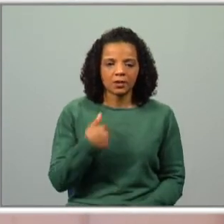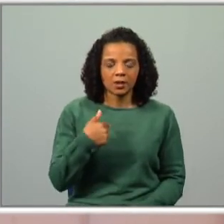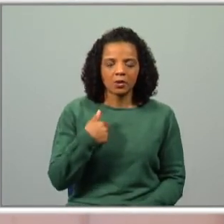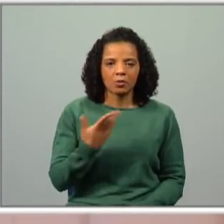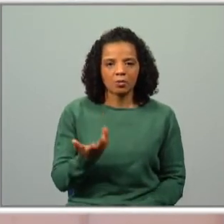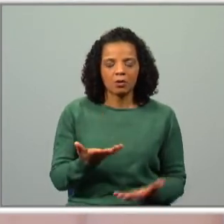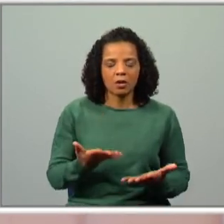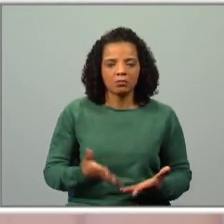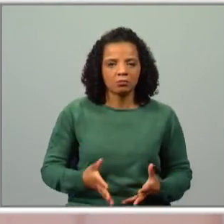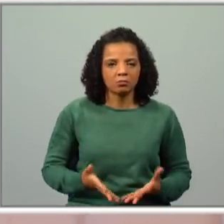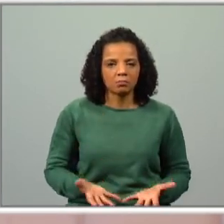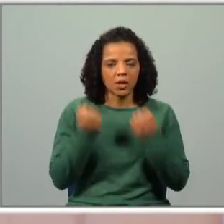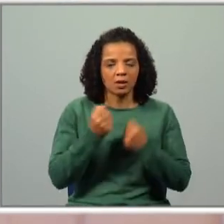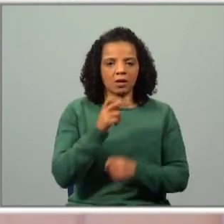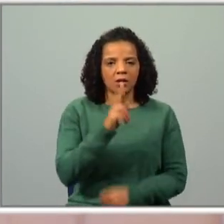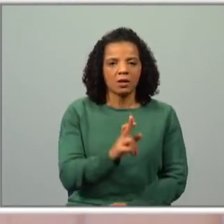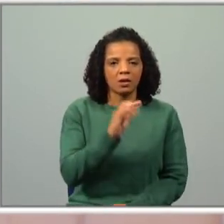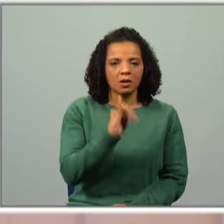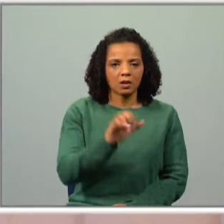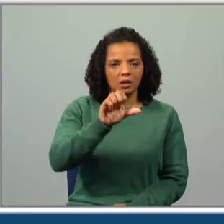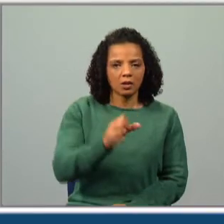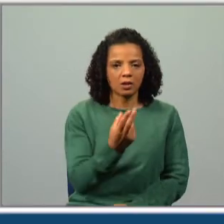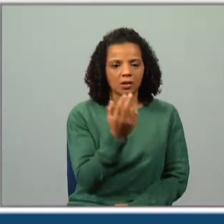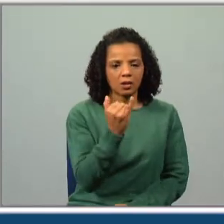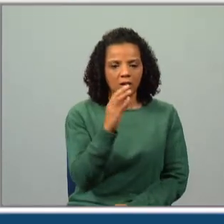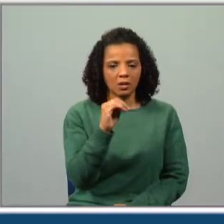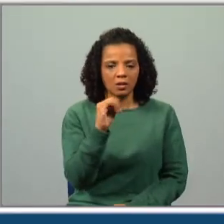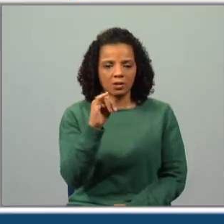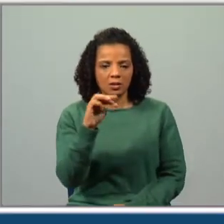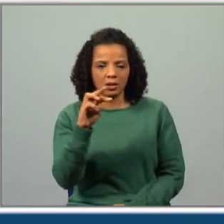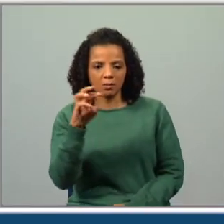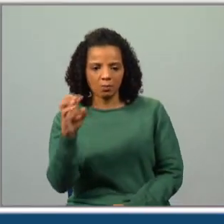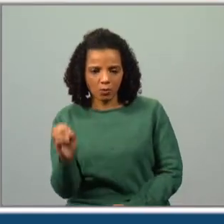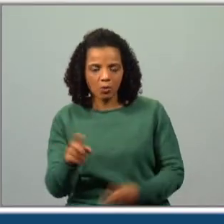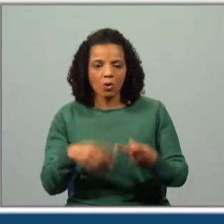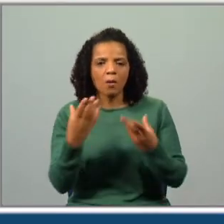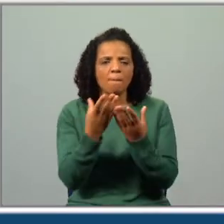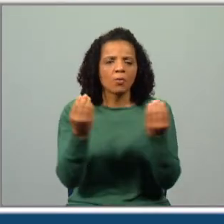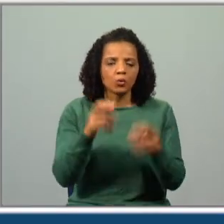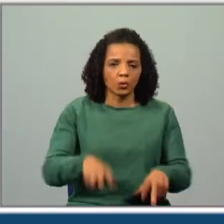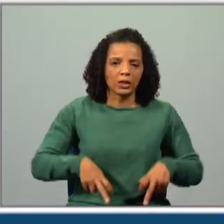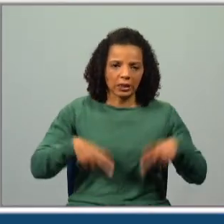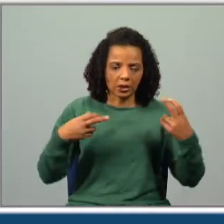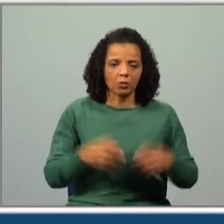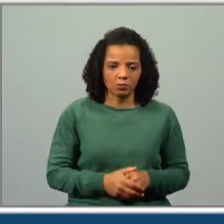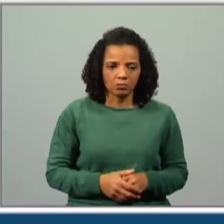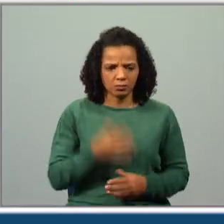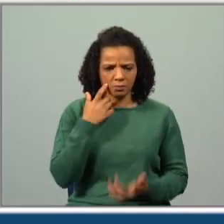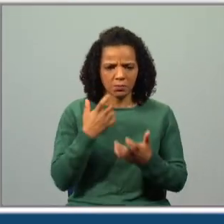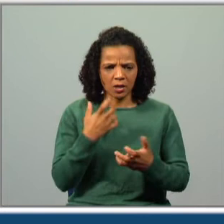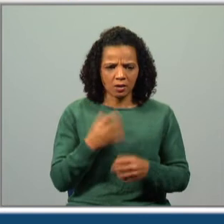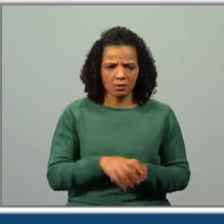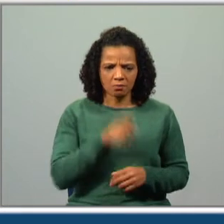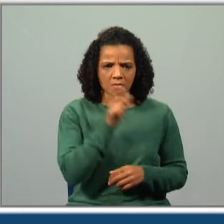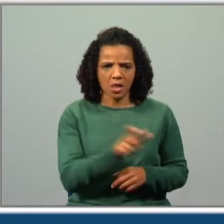riquíssimo. Eu quero ser muito rico. Riquíssimo. E muito rico encontram-se destacados.